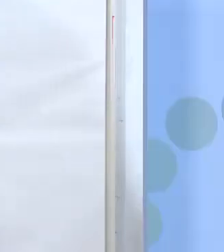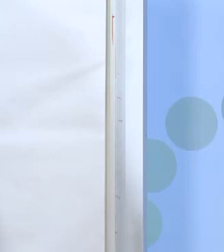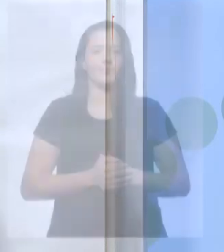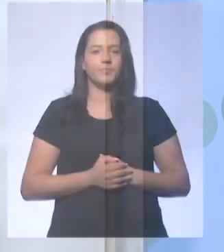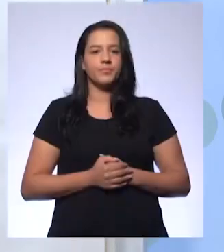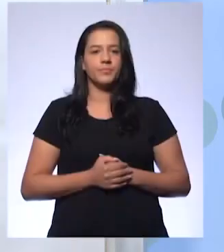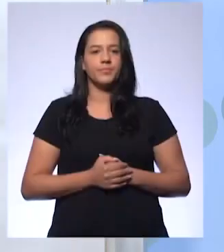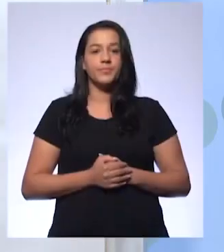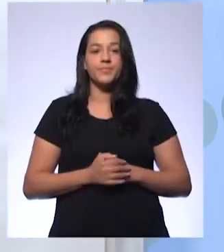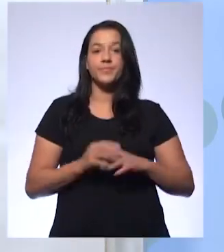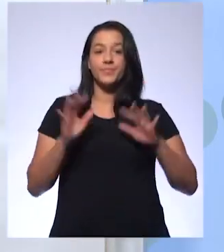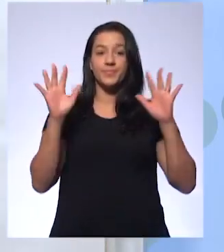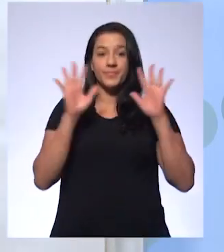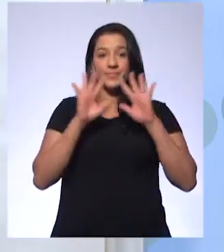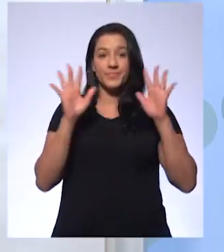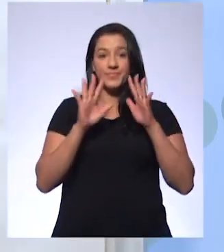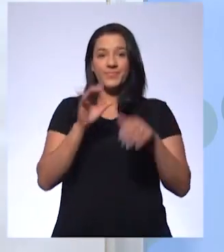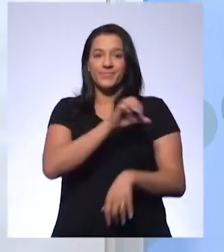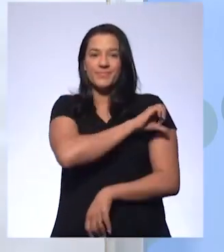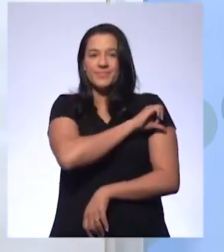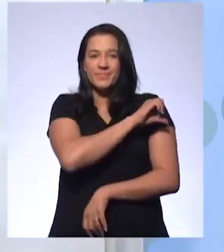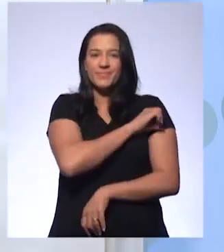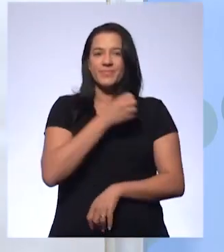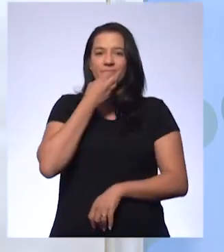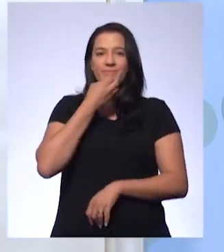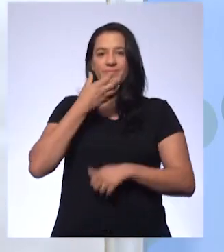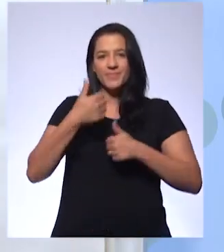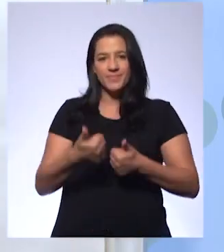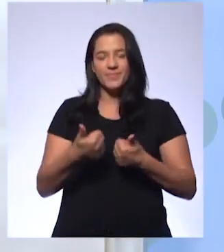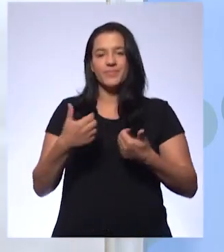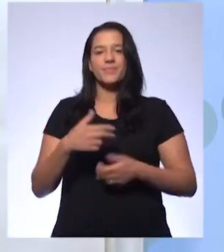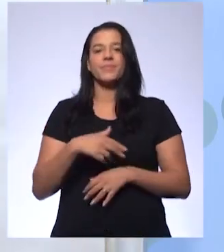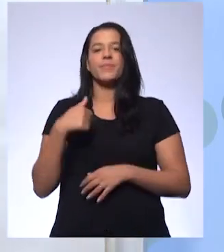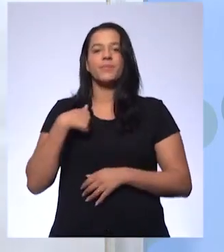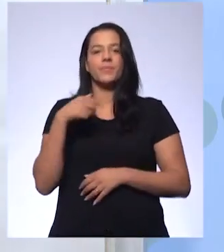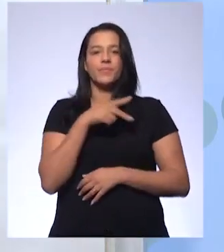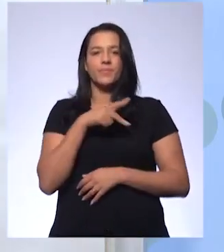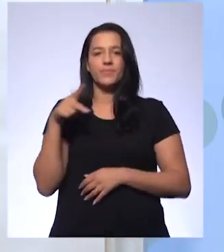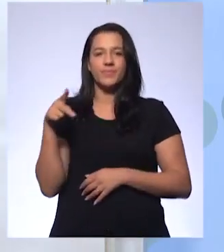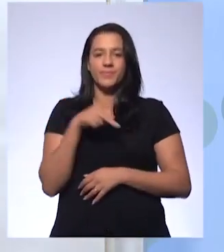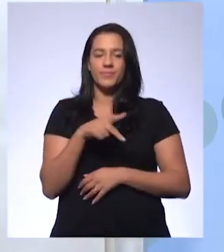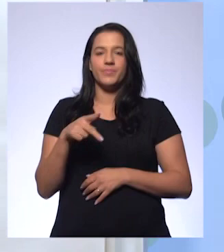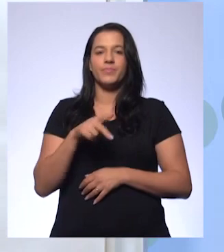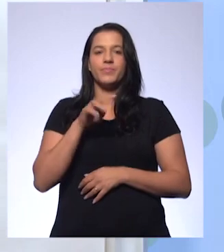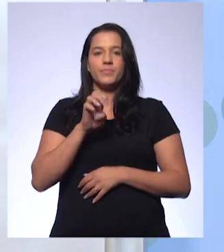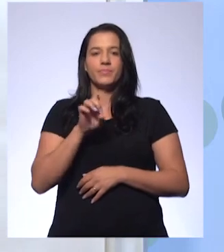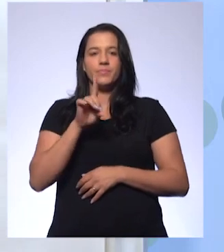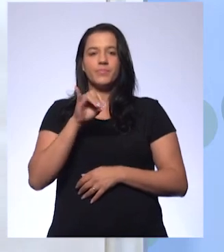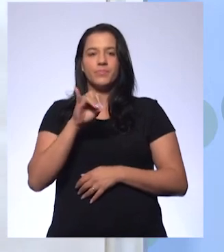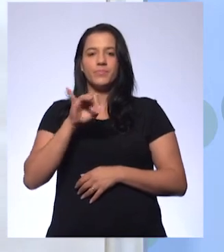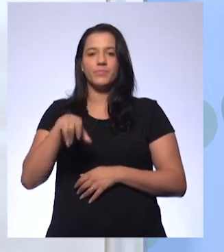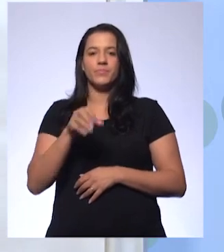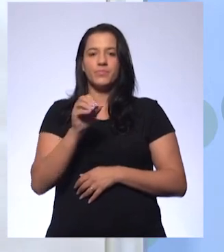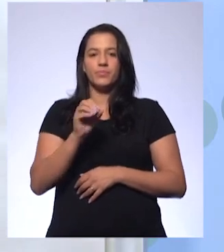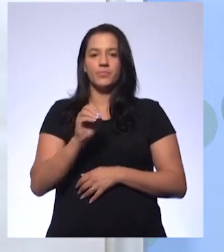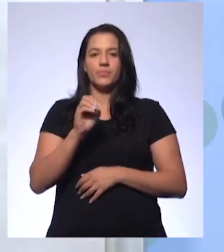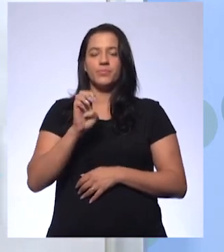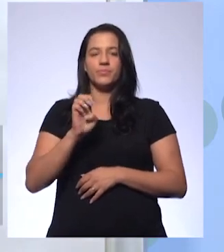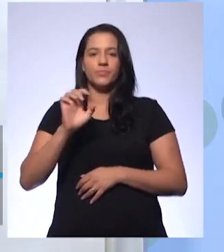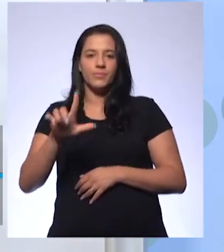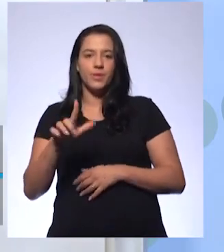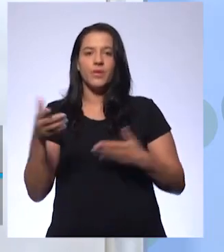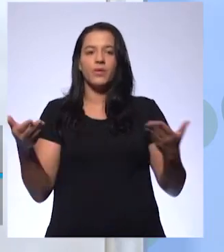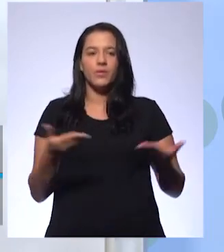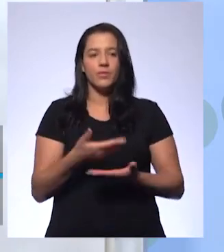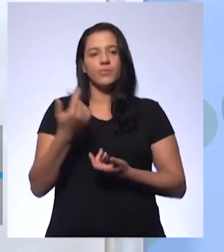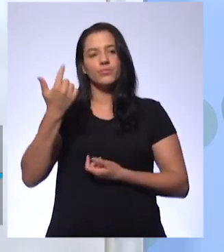Olá, nono ano, tudo bem? Eu sou o professor Edi Joel e estamos aqui para mais uma aula de ciências. Eu quero dar